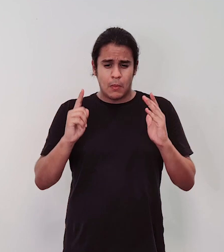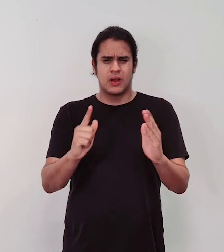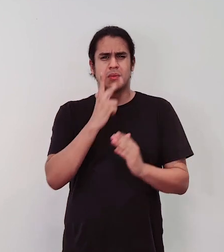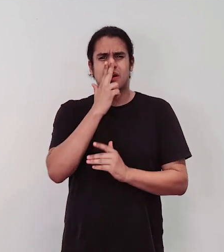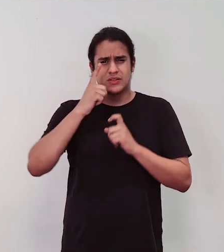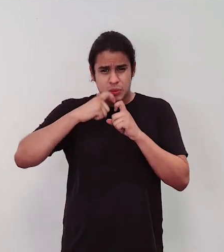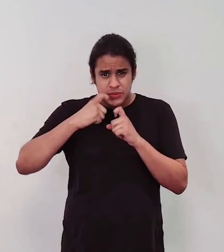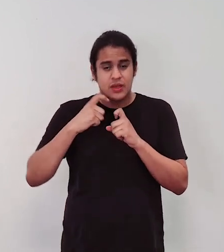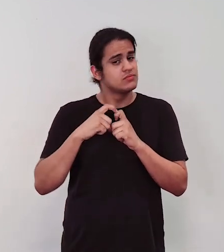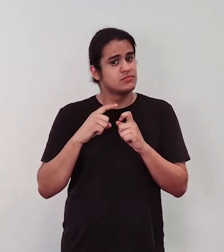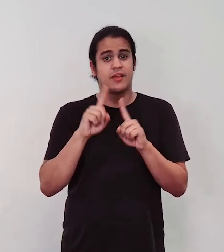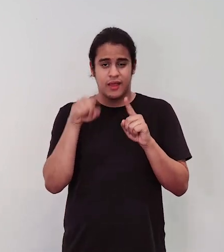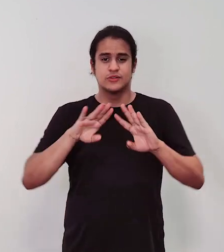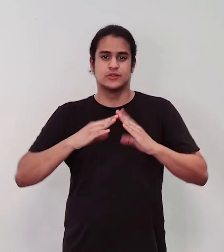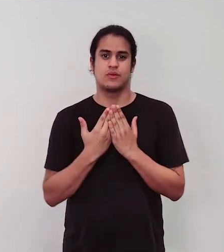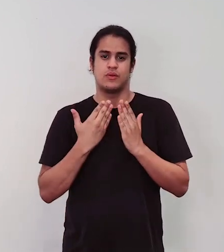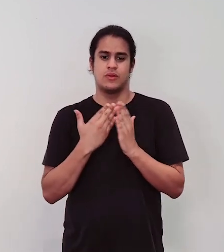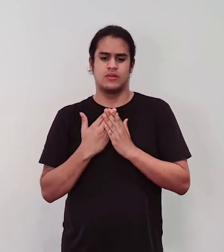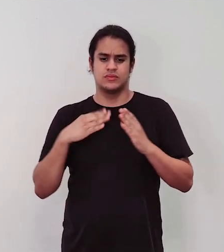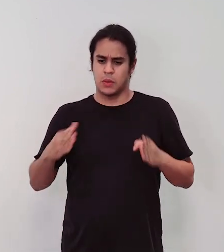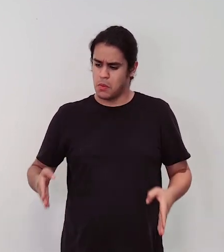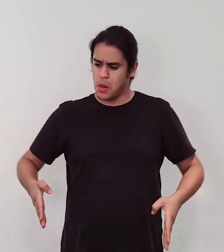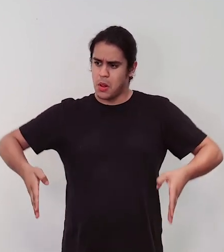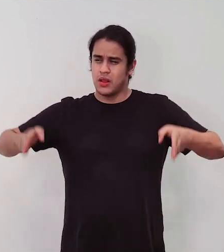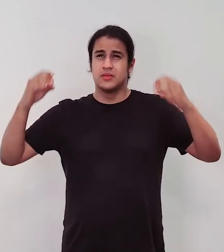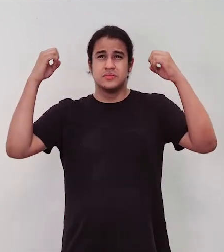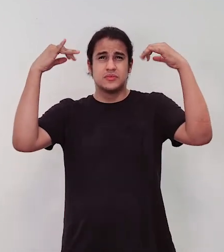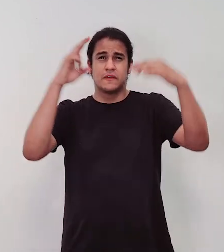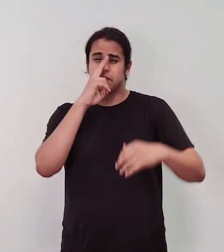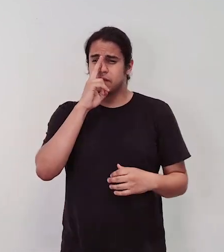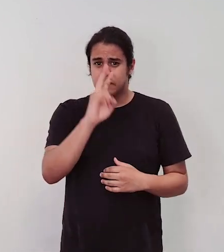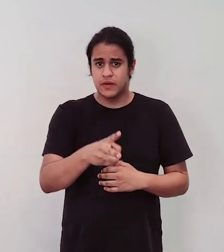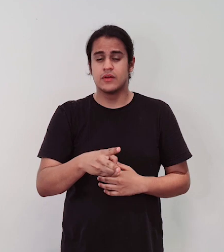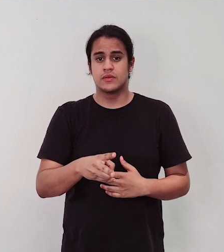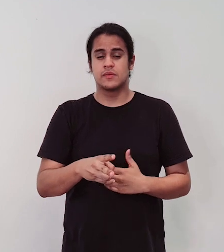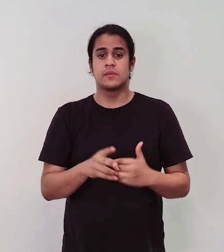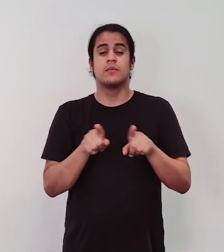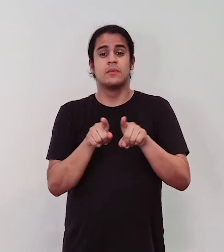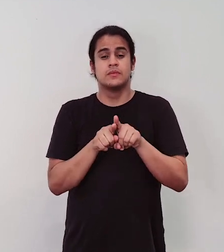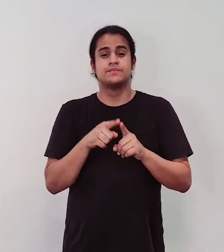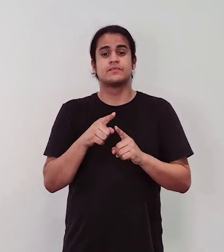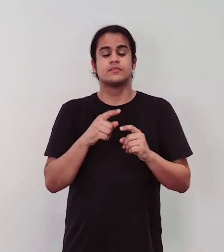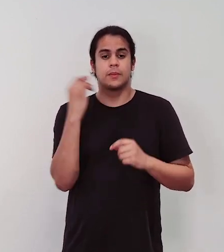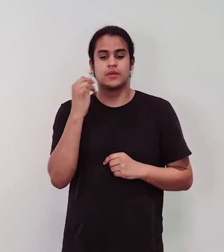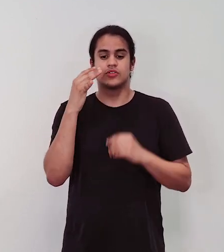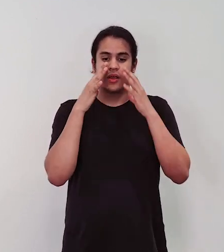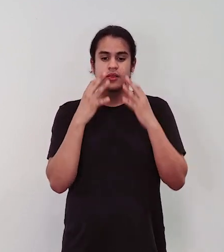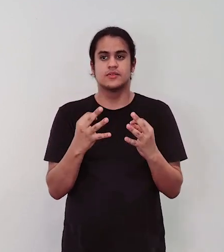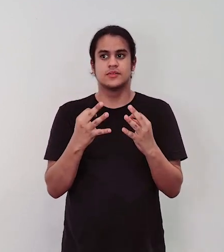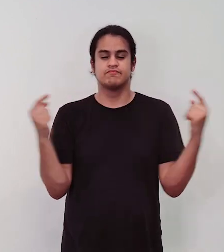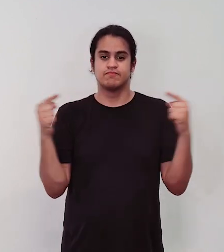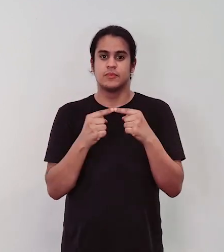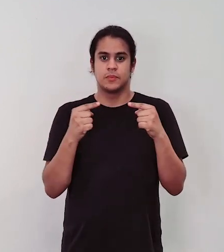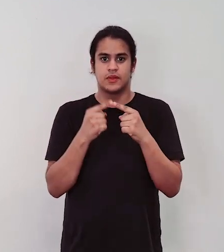hospital, mas é uma escola, cheia de azulejos e essa luz muito clara. Importante prestar atenção também nessa imagem religiosa, num